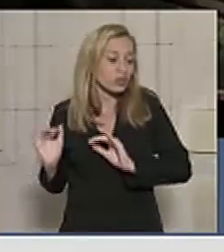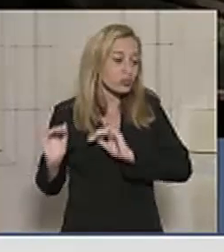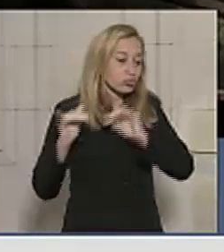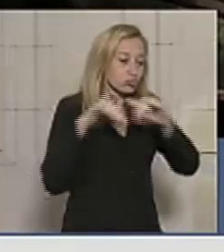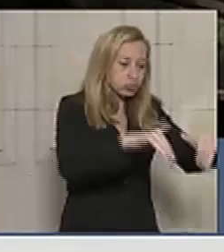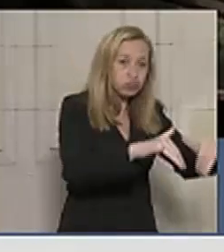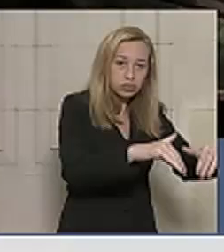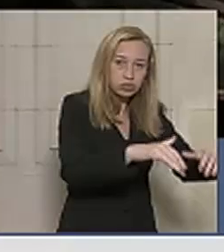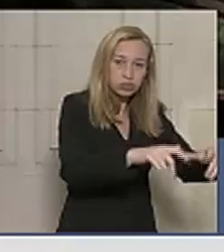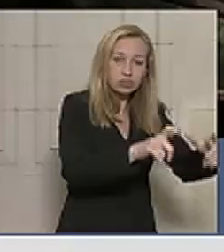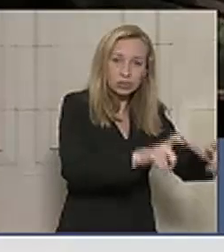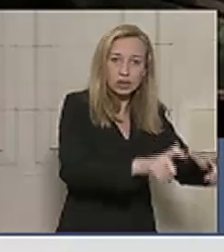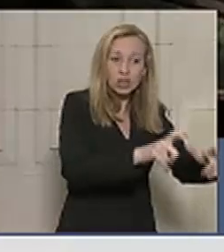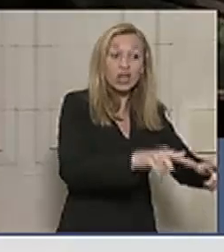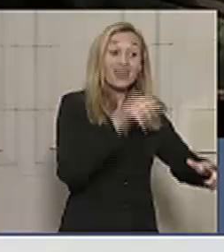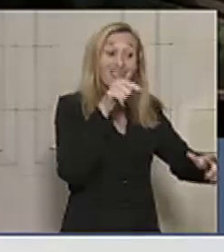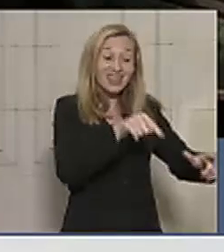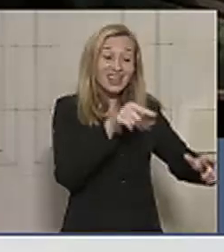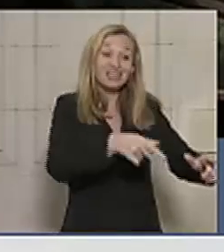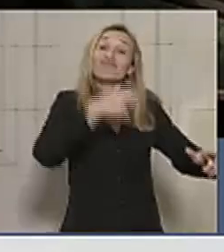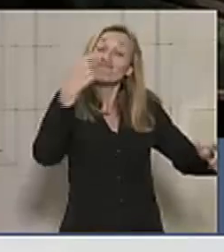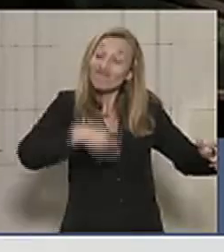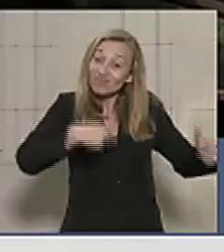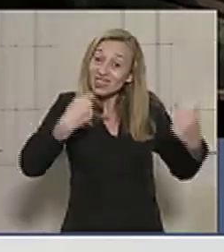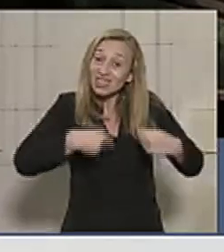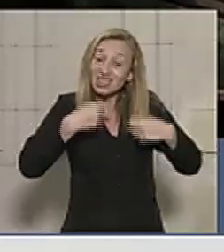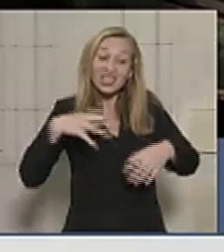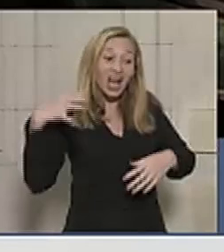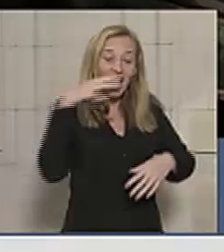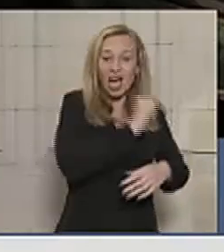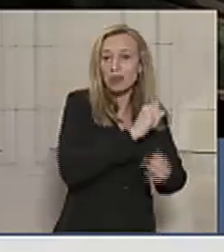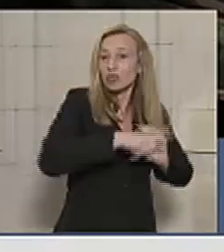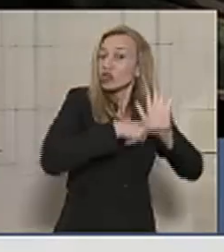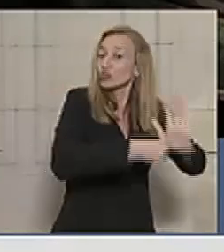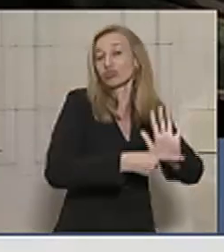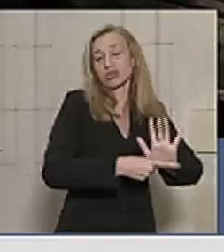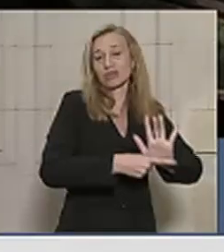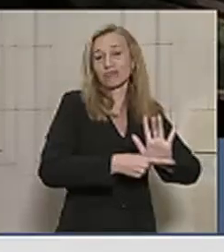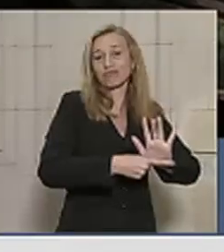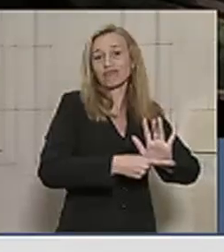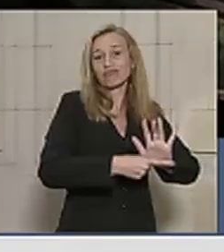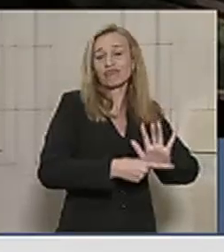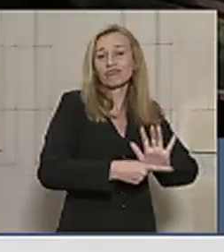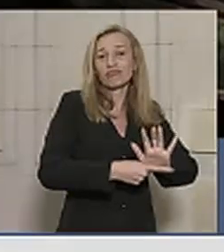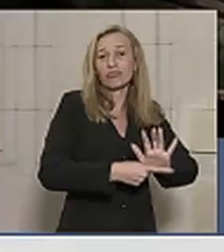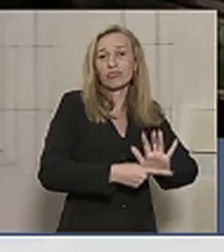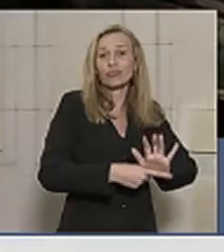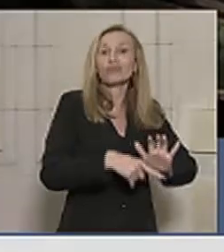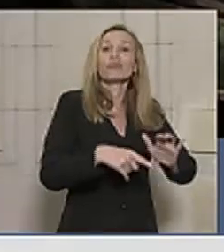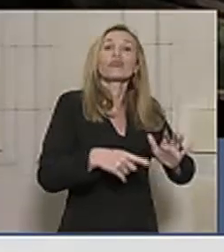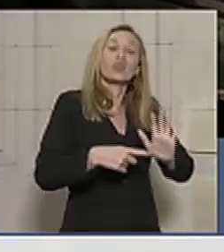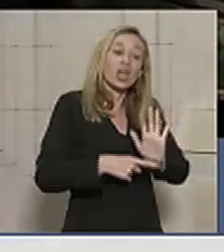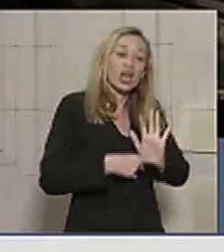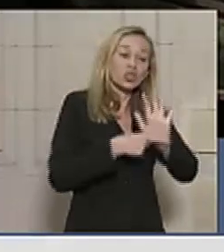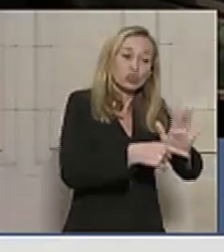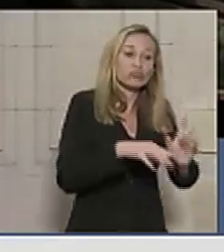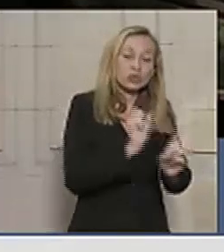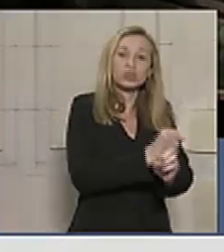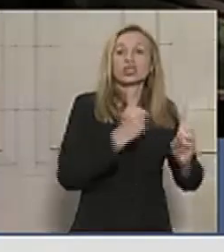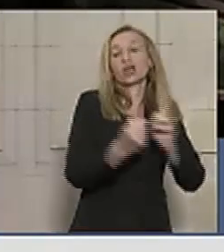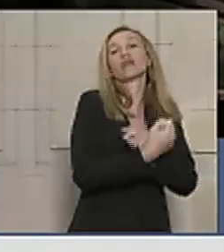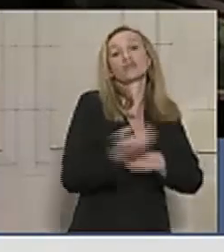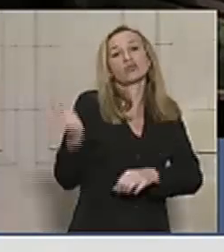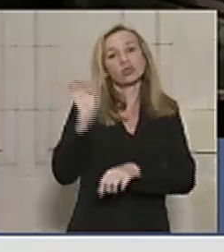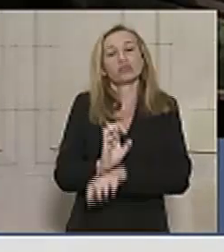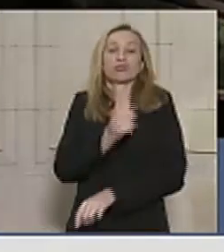Maracanã necessita urgentemente de uma intervenção, sobretudo, da assistência social do Estado